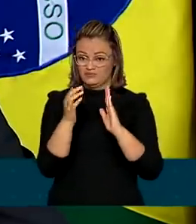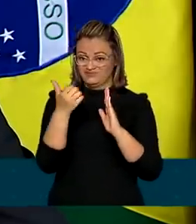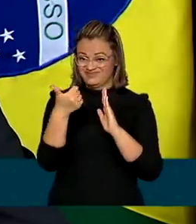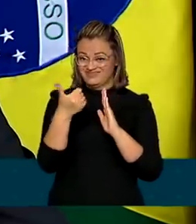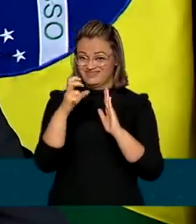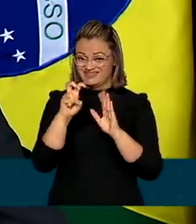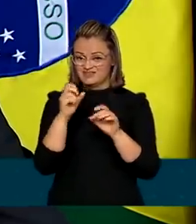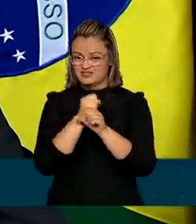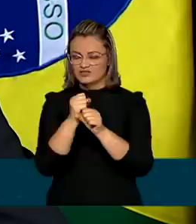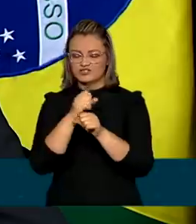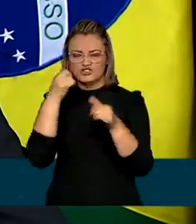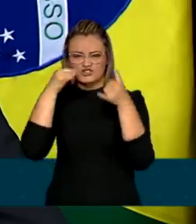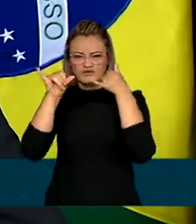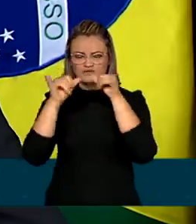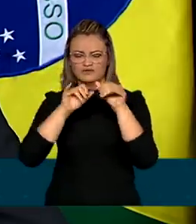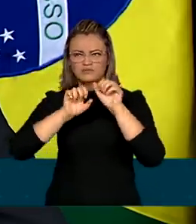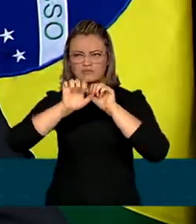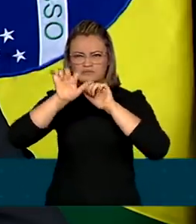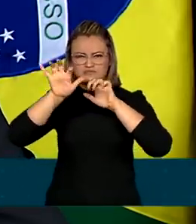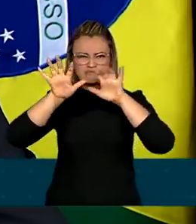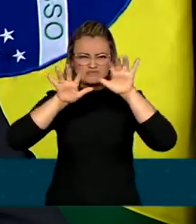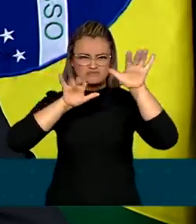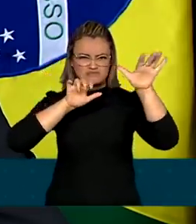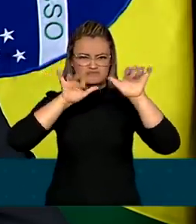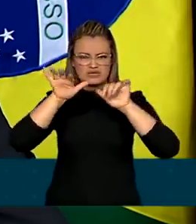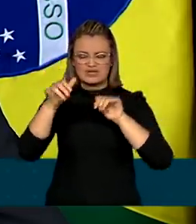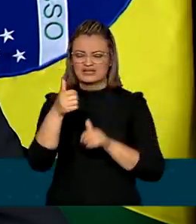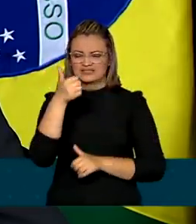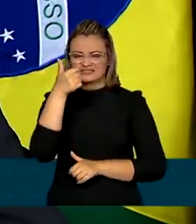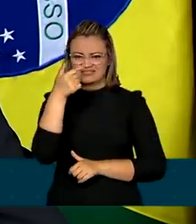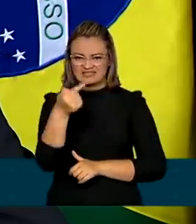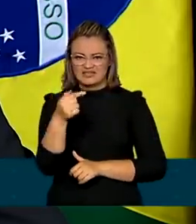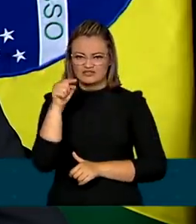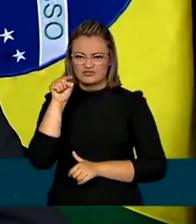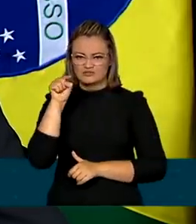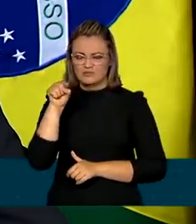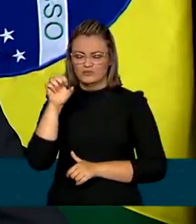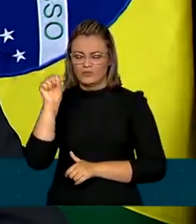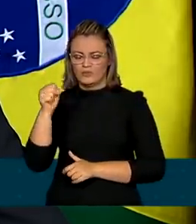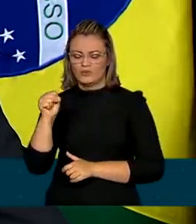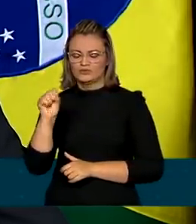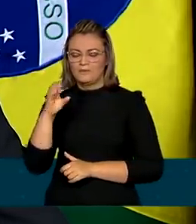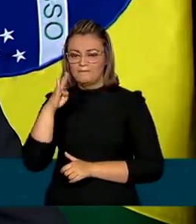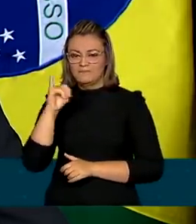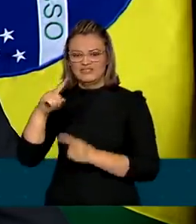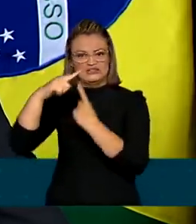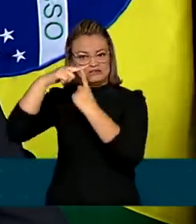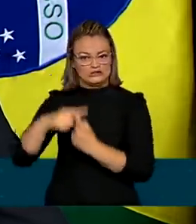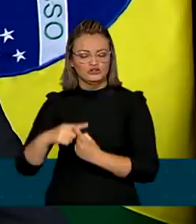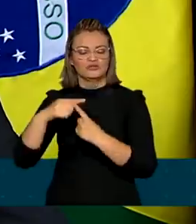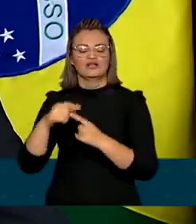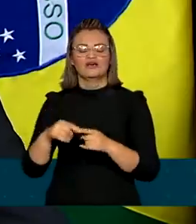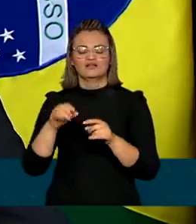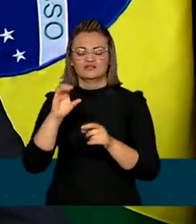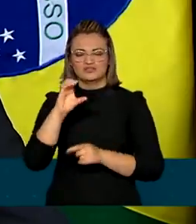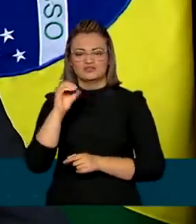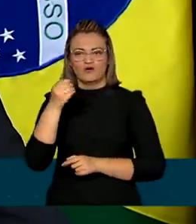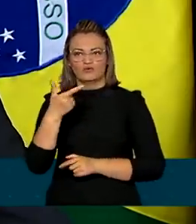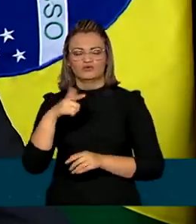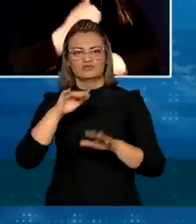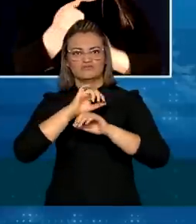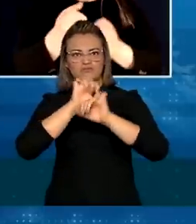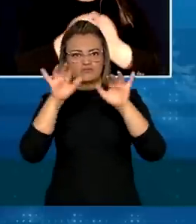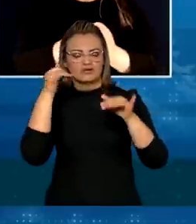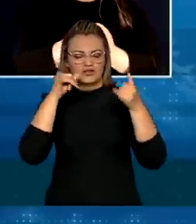anos evitamos a emissão de mais de 7,8 bilhões de toneladas de carbono na